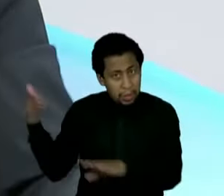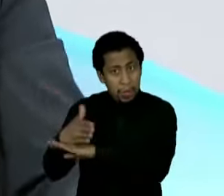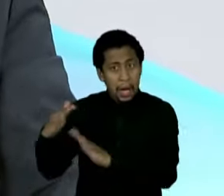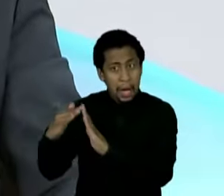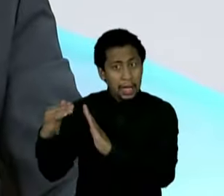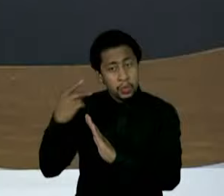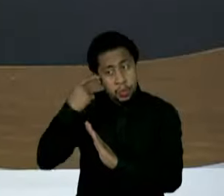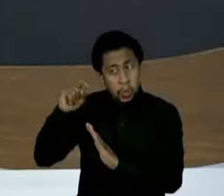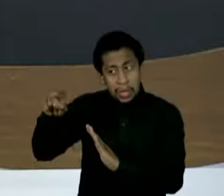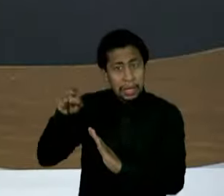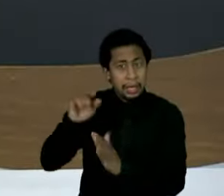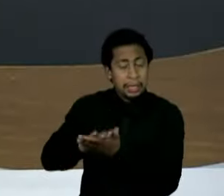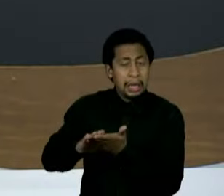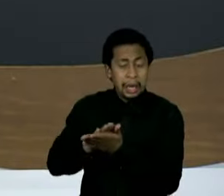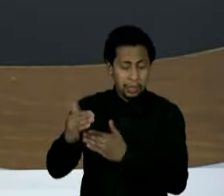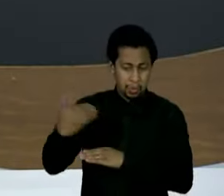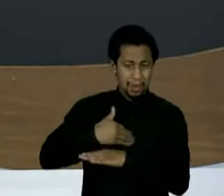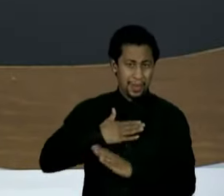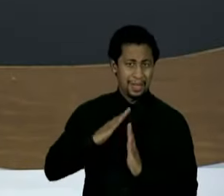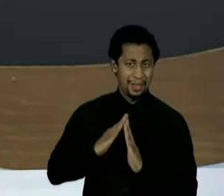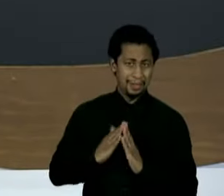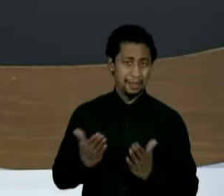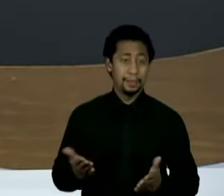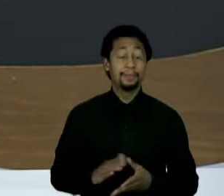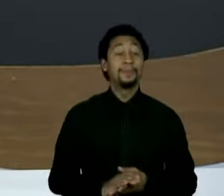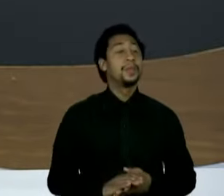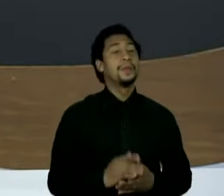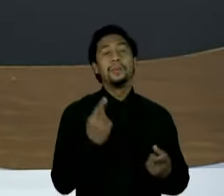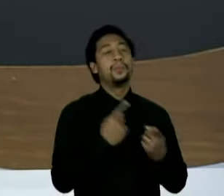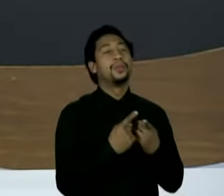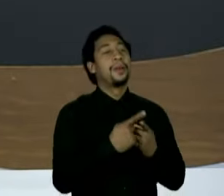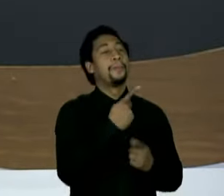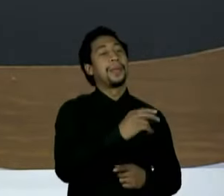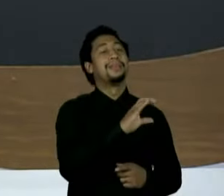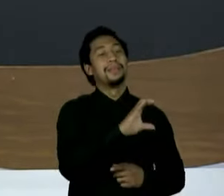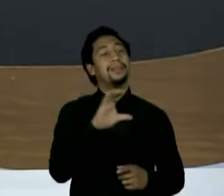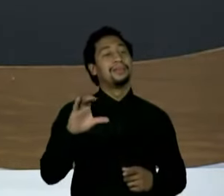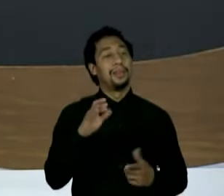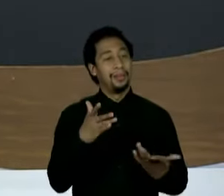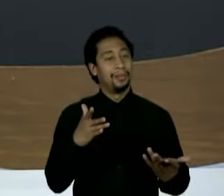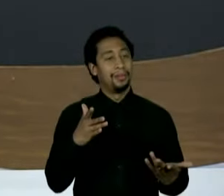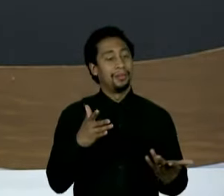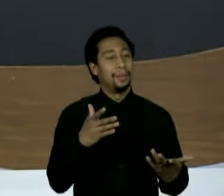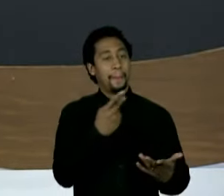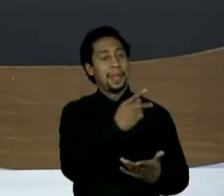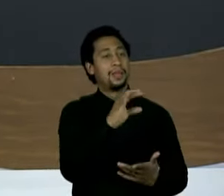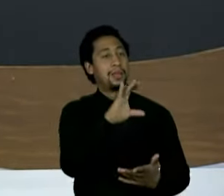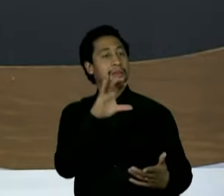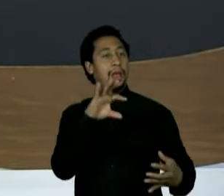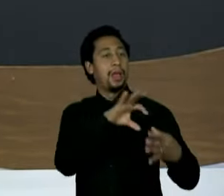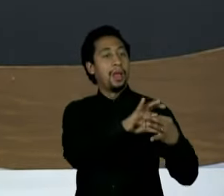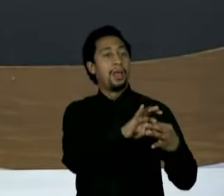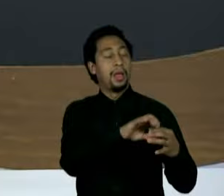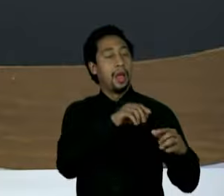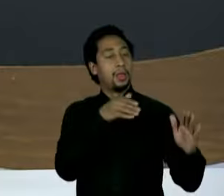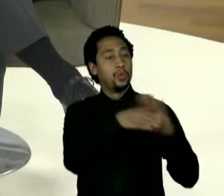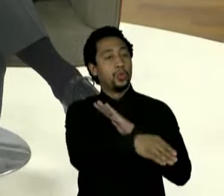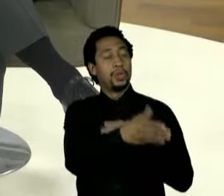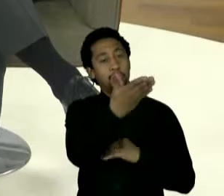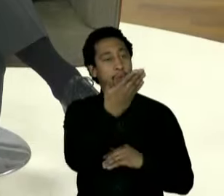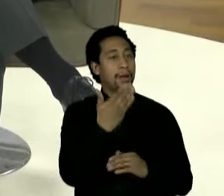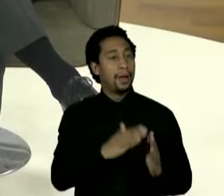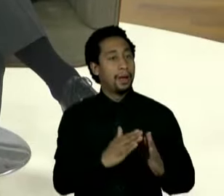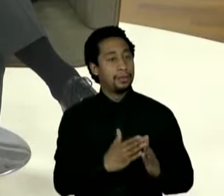não fizeram. Não, eu queria entender qual é o vínculo do PCC com essa operação, porque o senhor repetiu isso na entrevista recente ao UOL e à Folha.